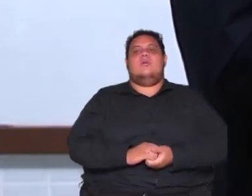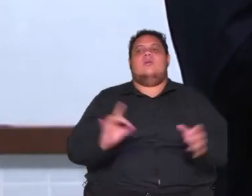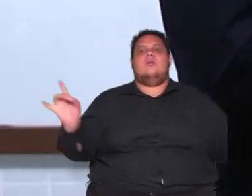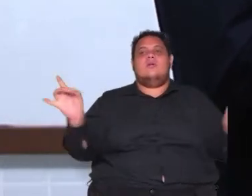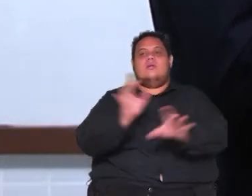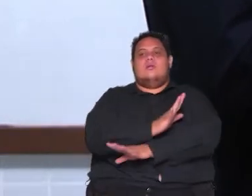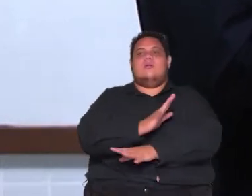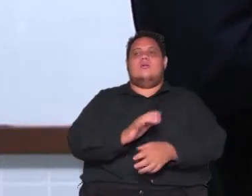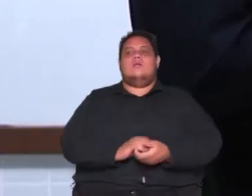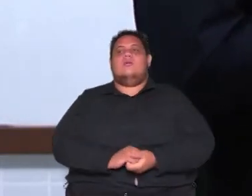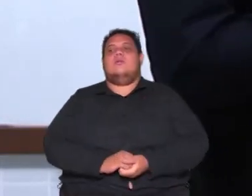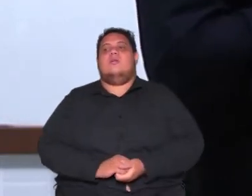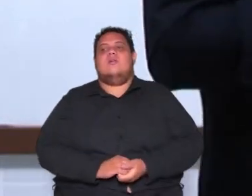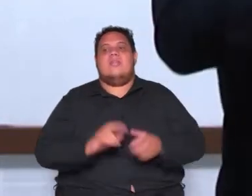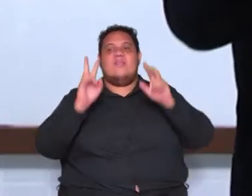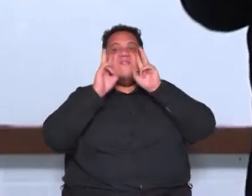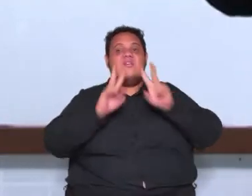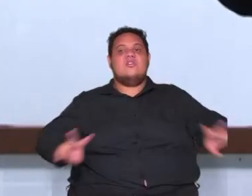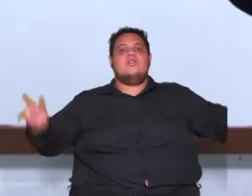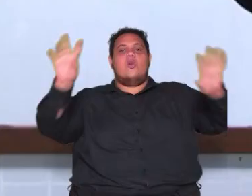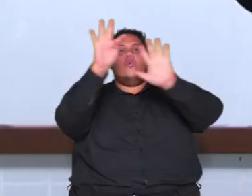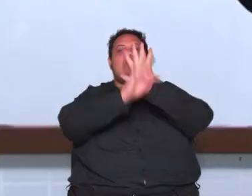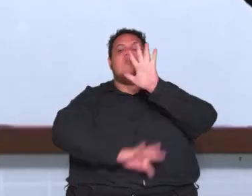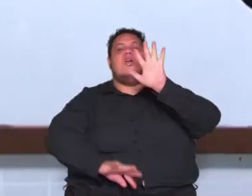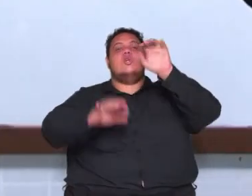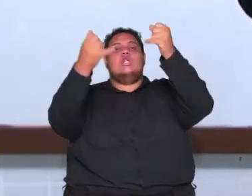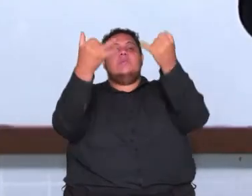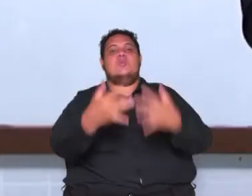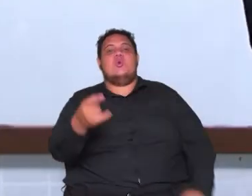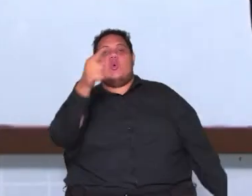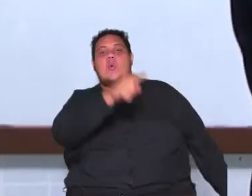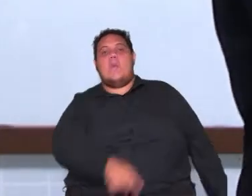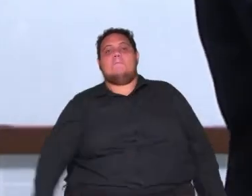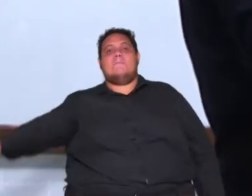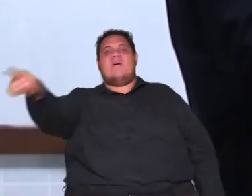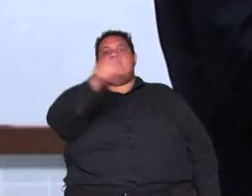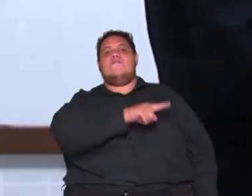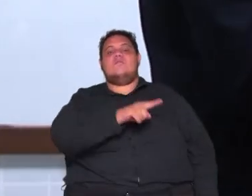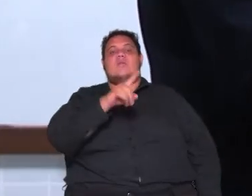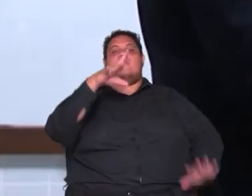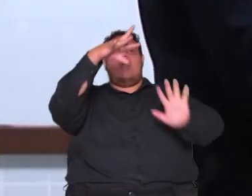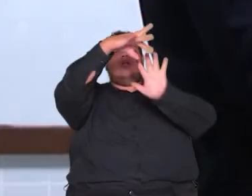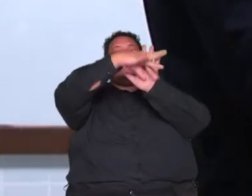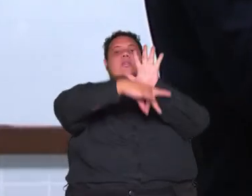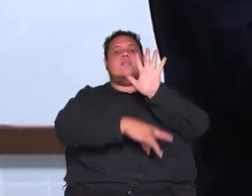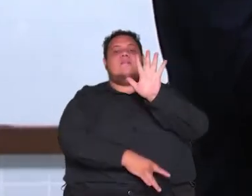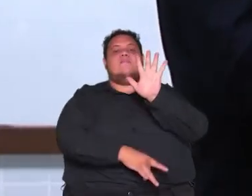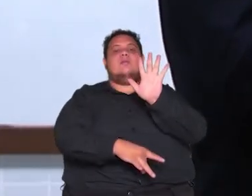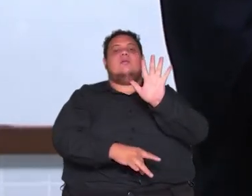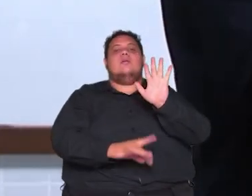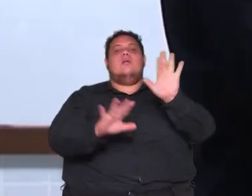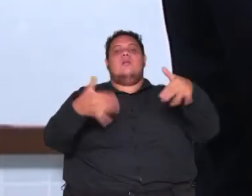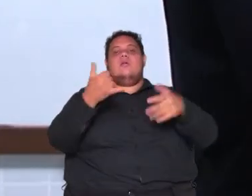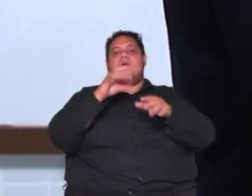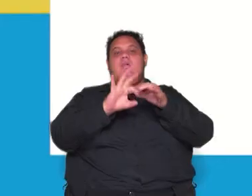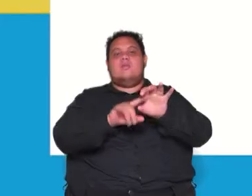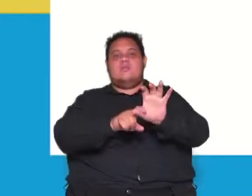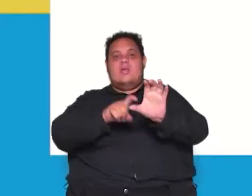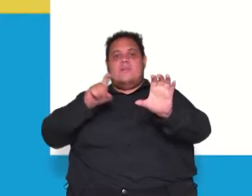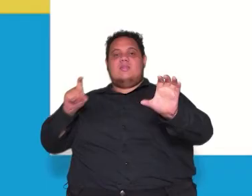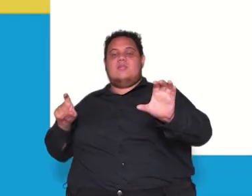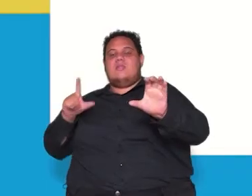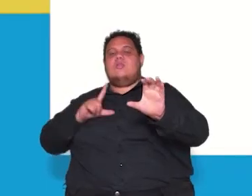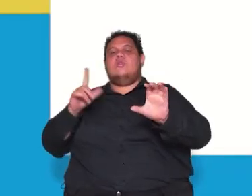fim olha esse texto aqui que eu falei para vocês uma parte da constituição da declaração de independência dos Estados Unidos